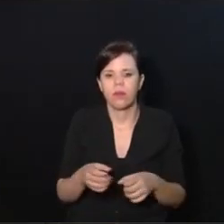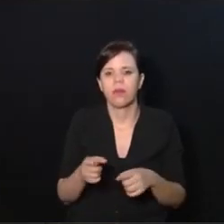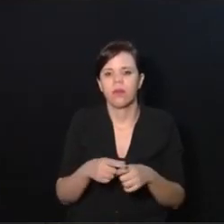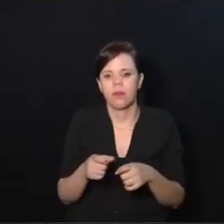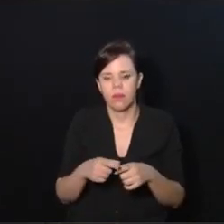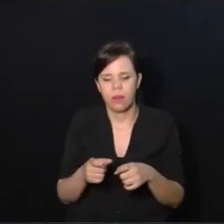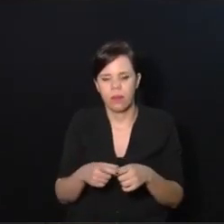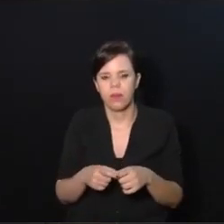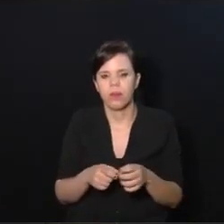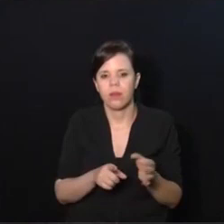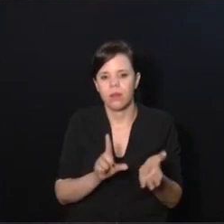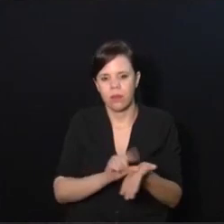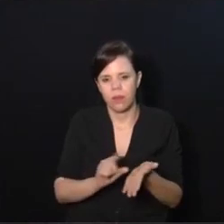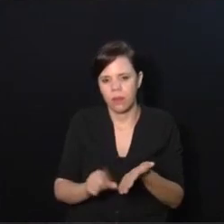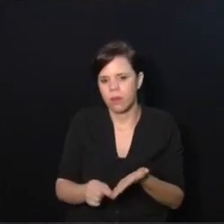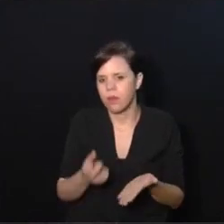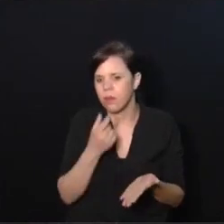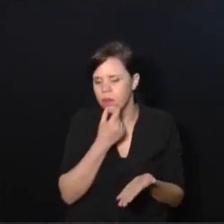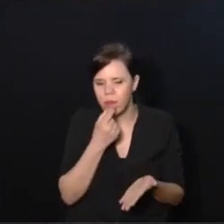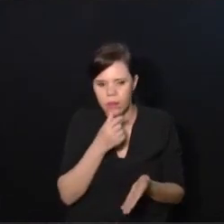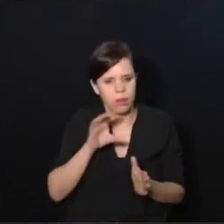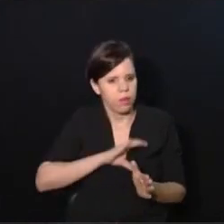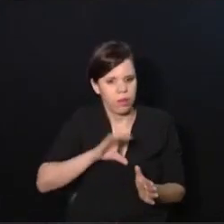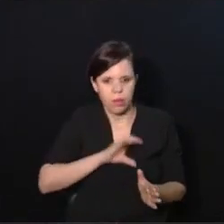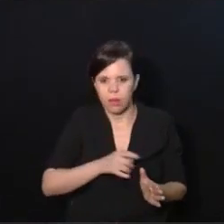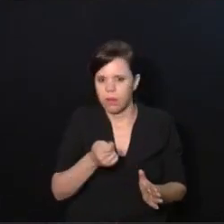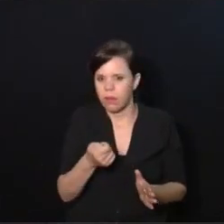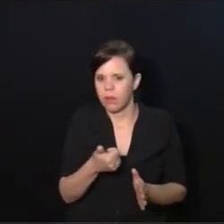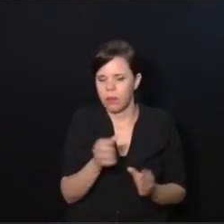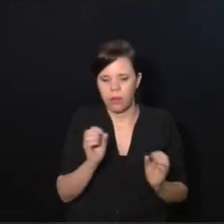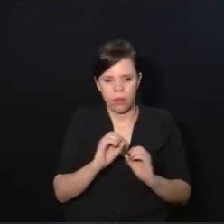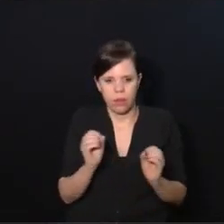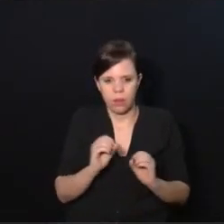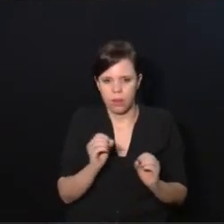inglês, que em português não tem quase nada que presta, a verdade é essa.